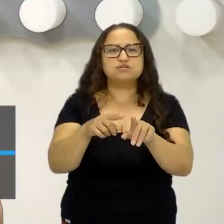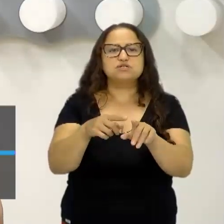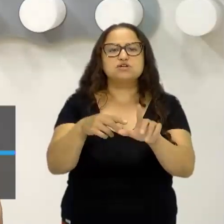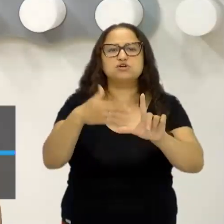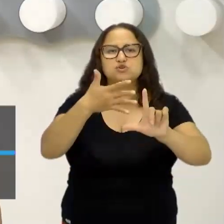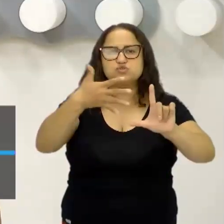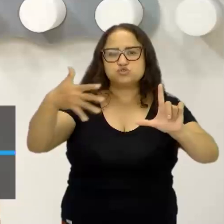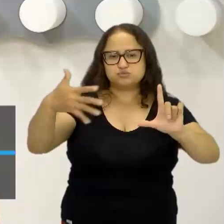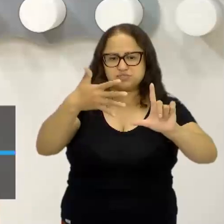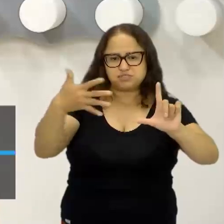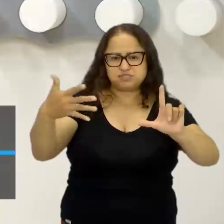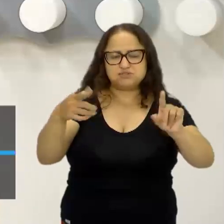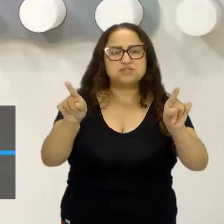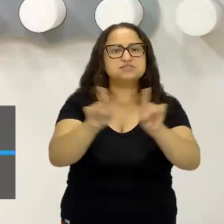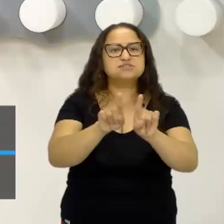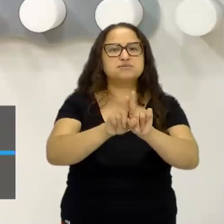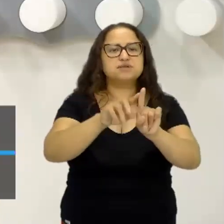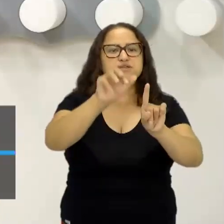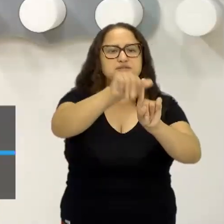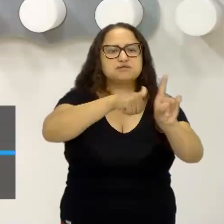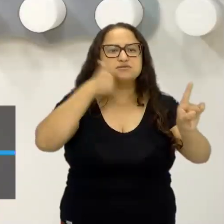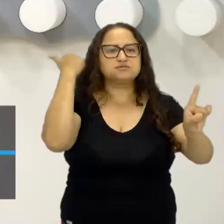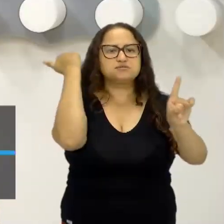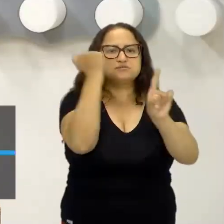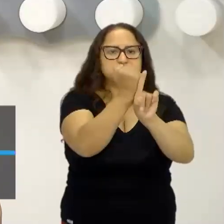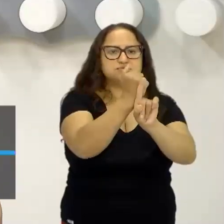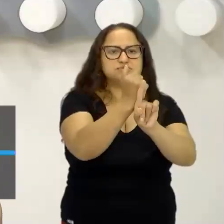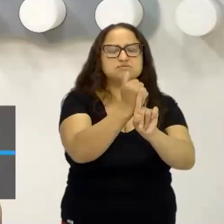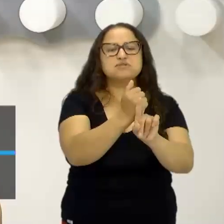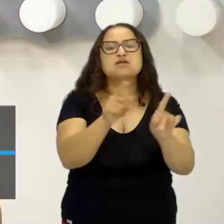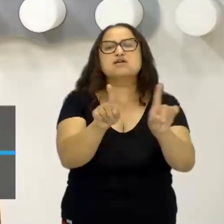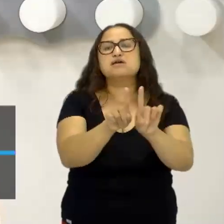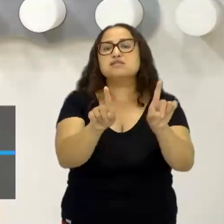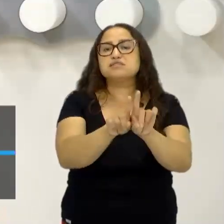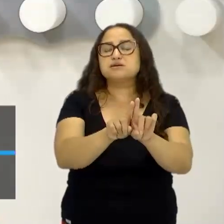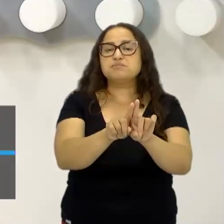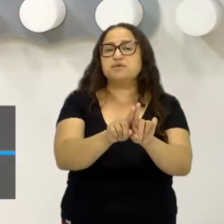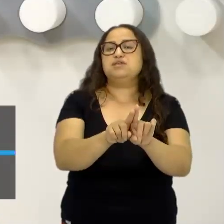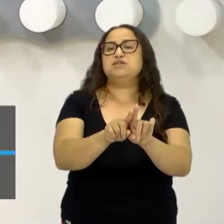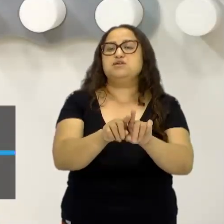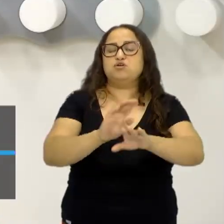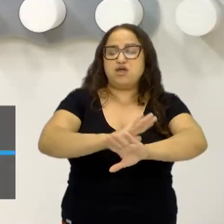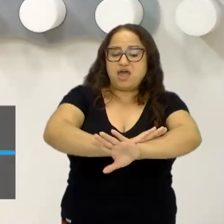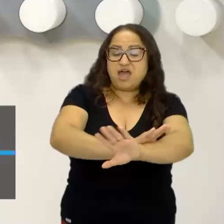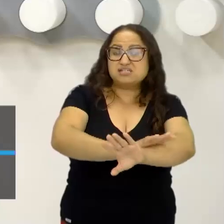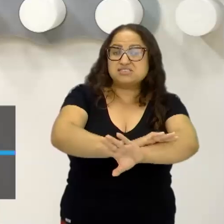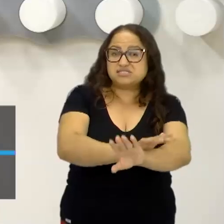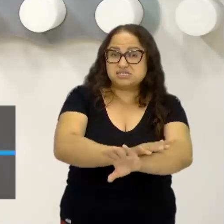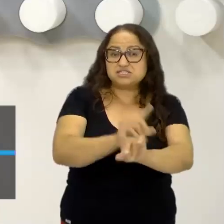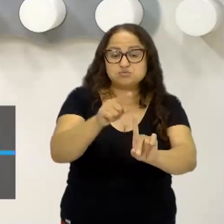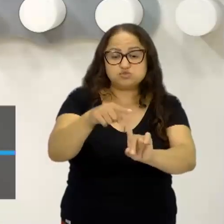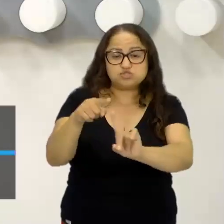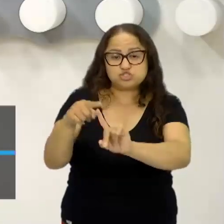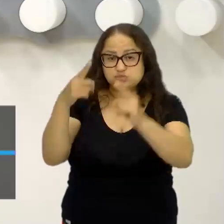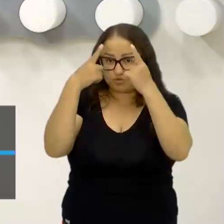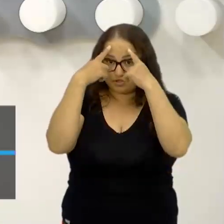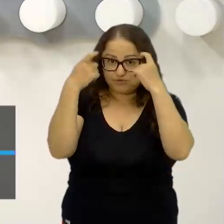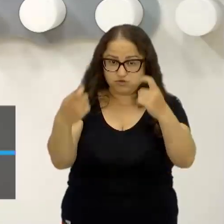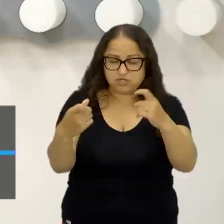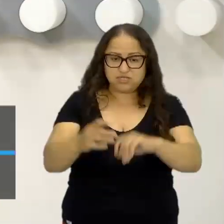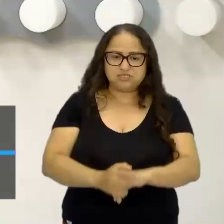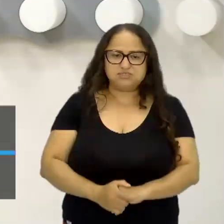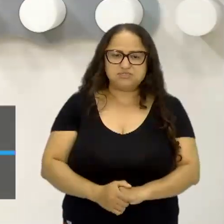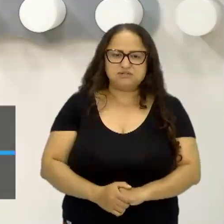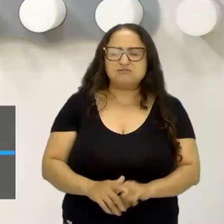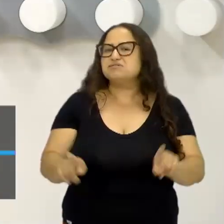xenofobia, sobre o estrangeiro, nós falamos sobre o racismo, que é um tipo de violência específico, nós falamos sobre a violência